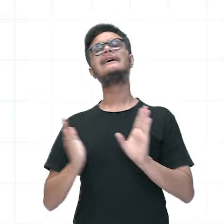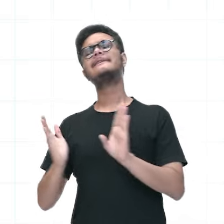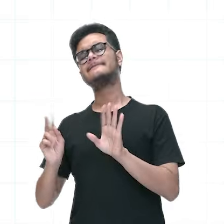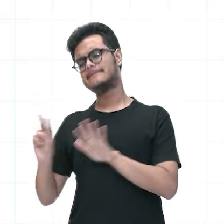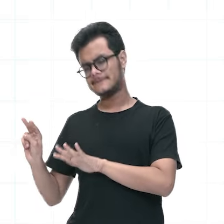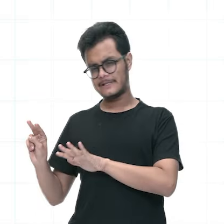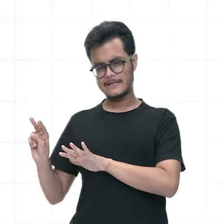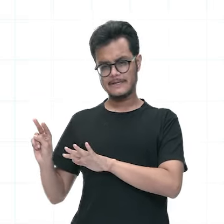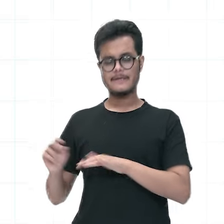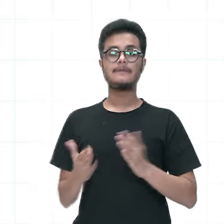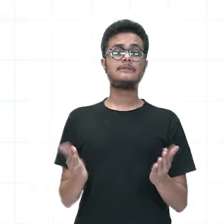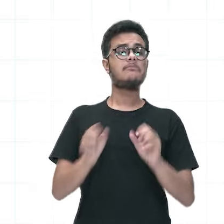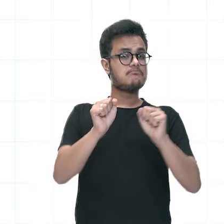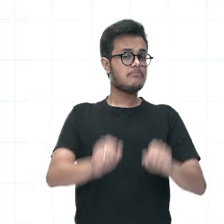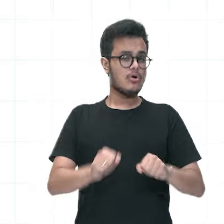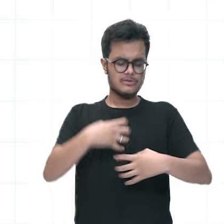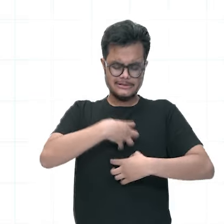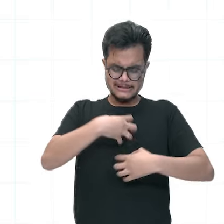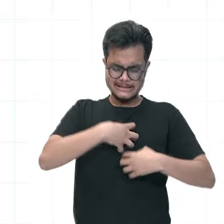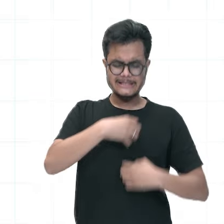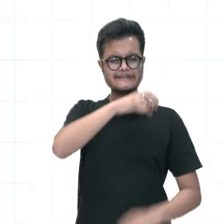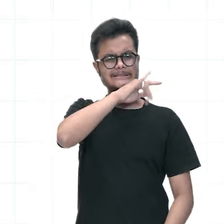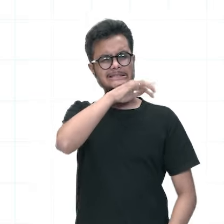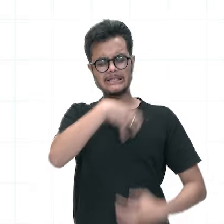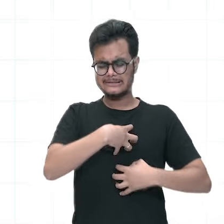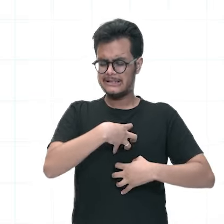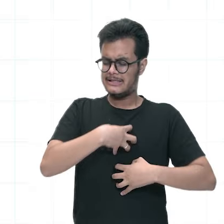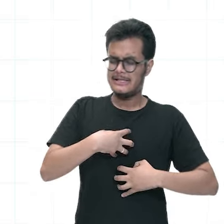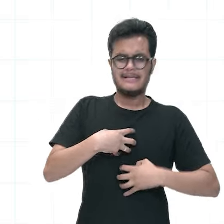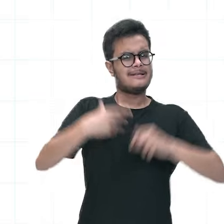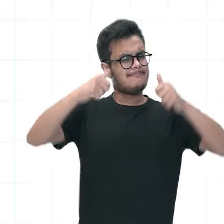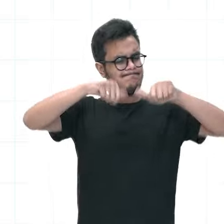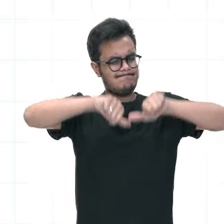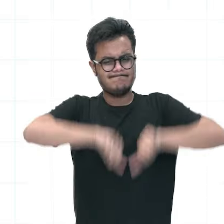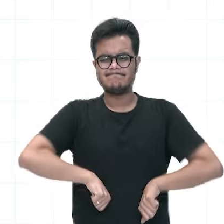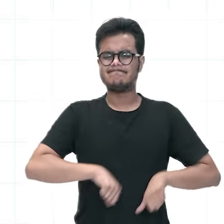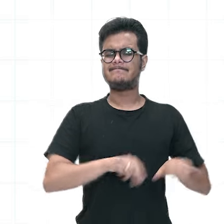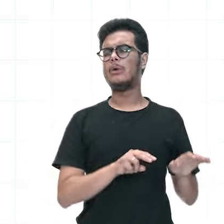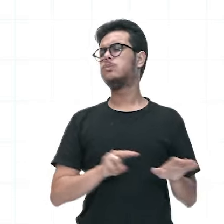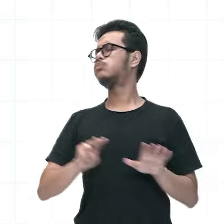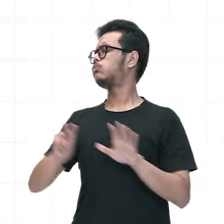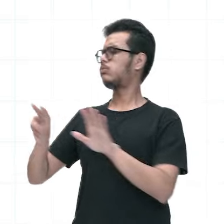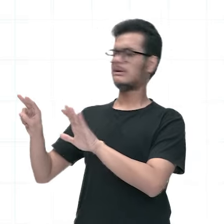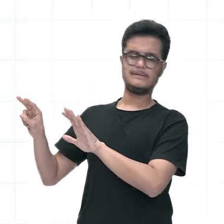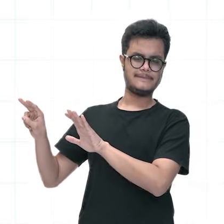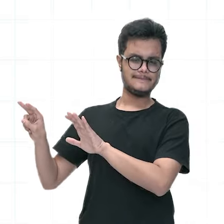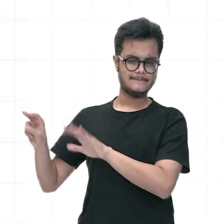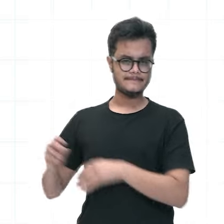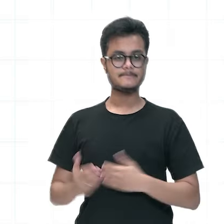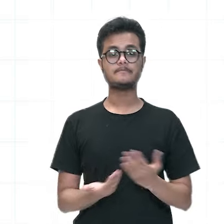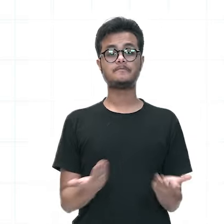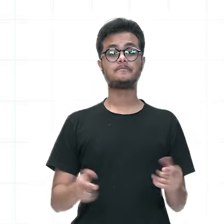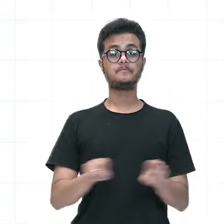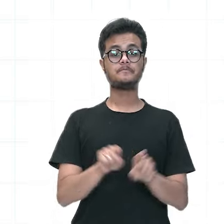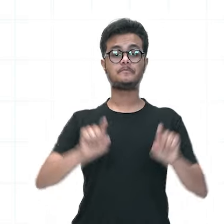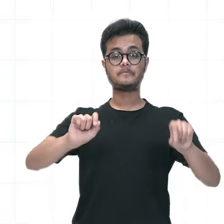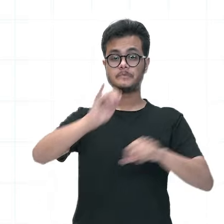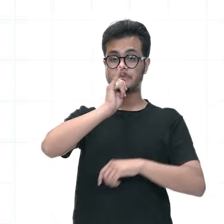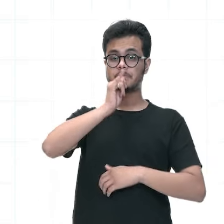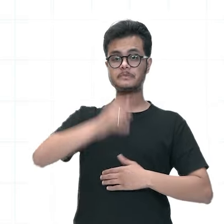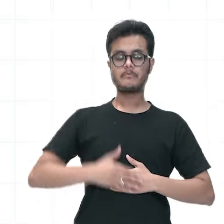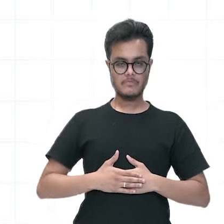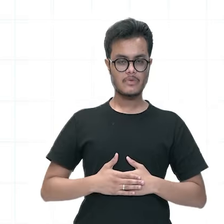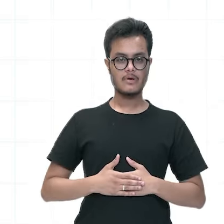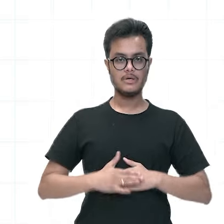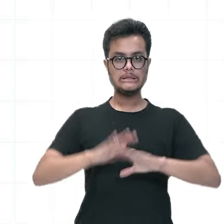semanas. Quer dizer que a pessoa pode continuar se sentindo mal por mais tempo, né? E no que se refere aí à